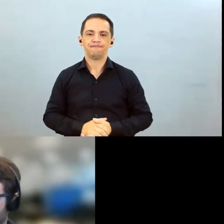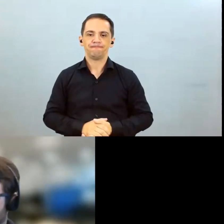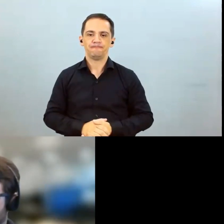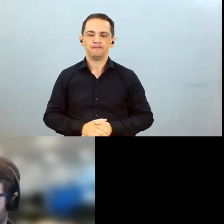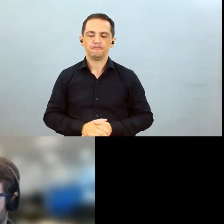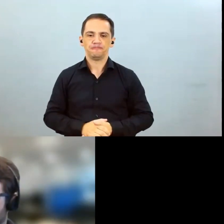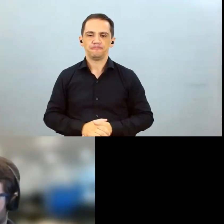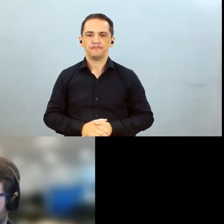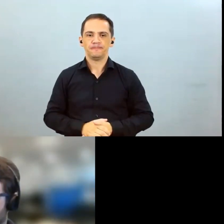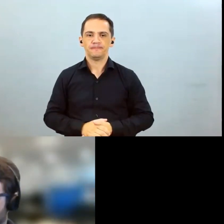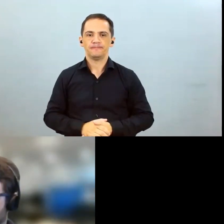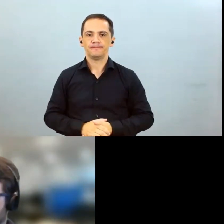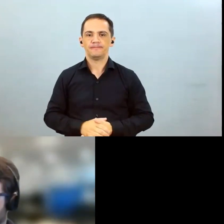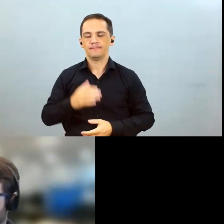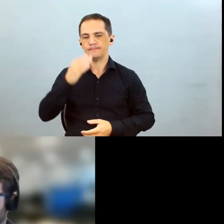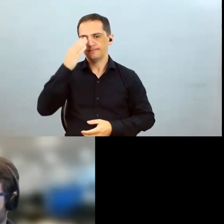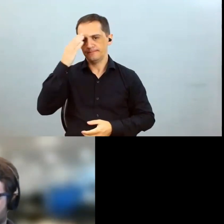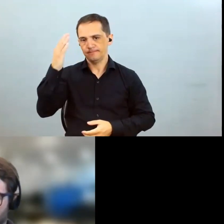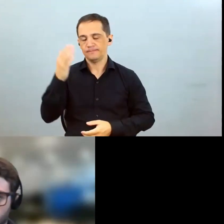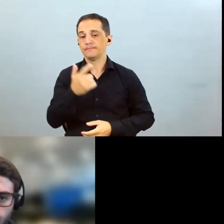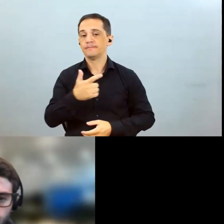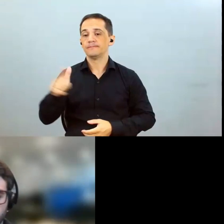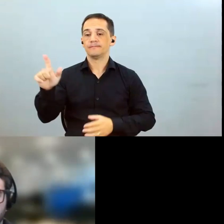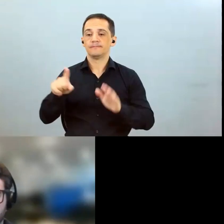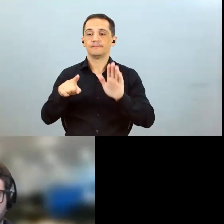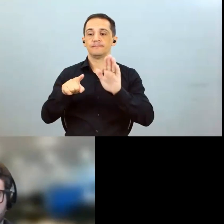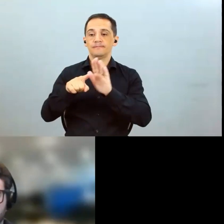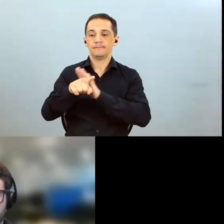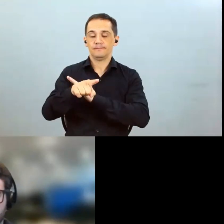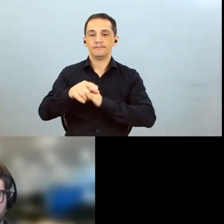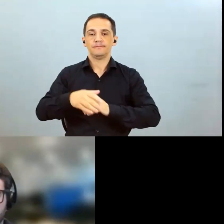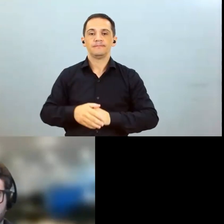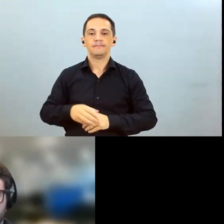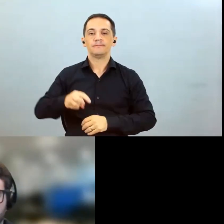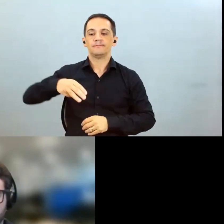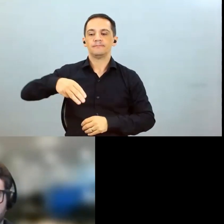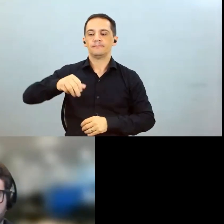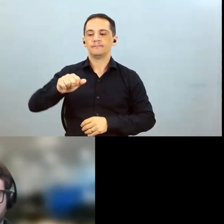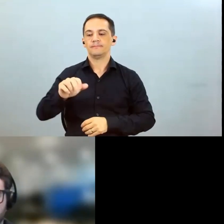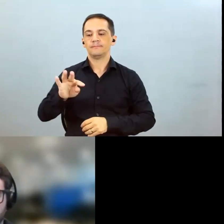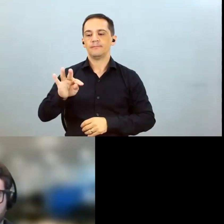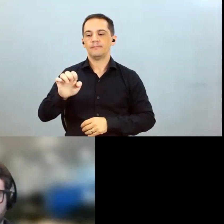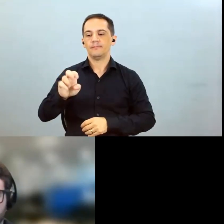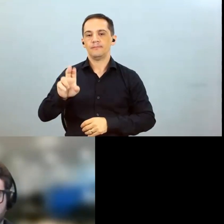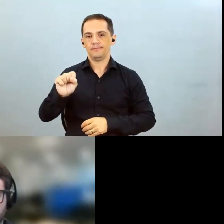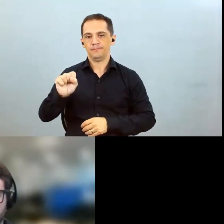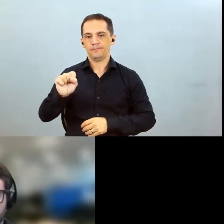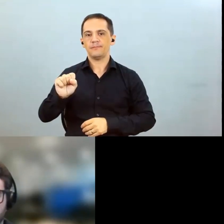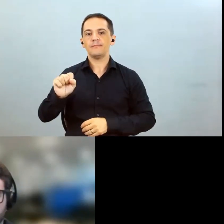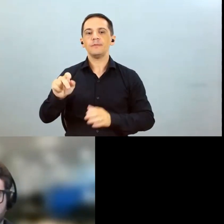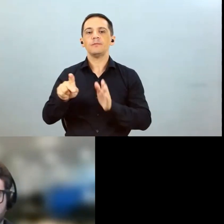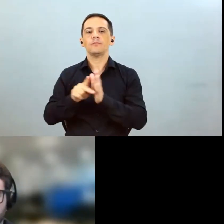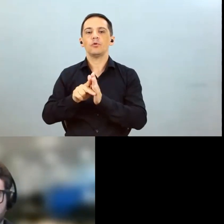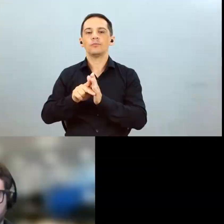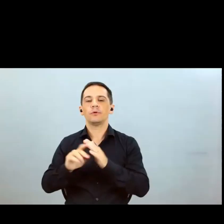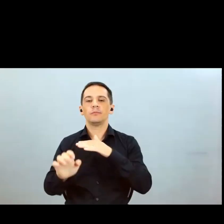obrigado Pedro nossa próxima pergunta é do Matheus Enfel do UBS bom dia Matheus por favor